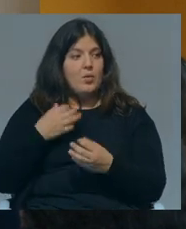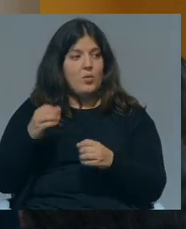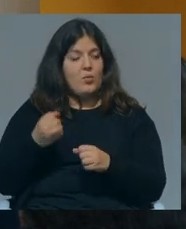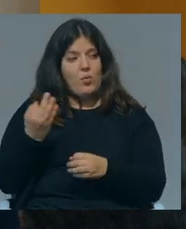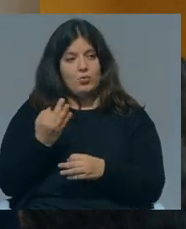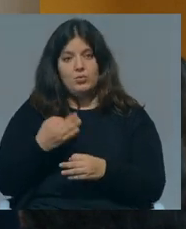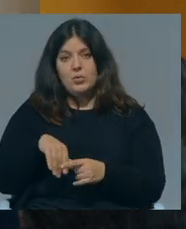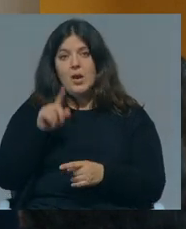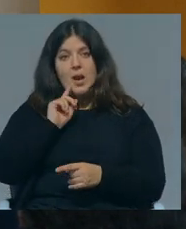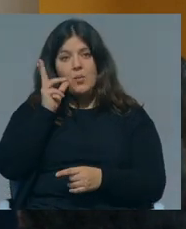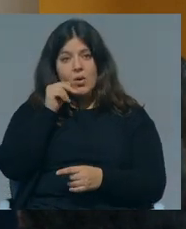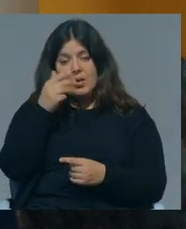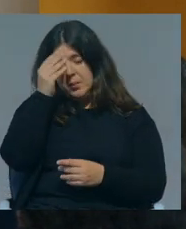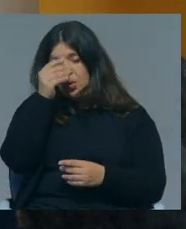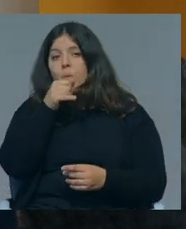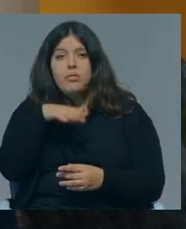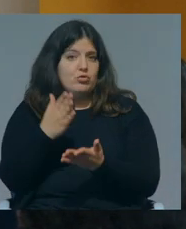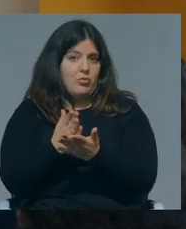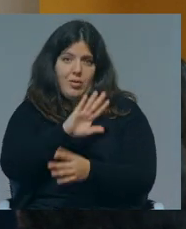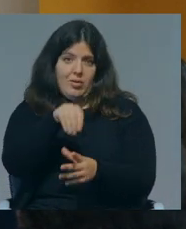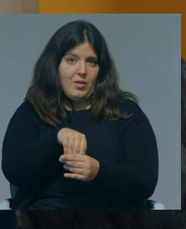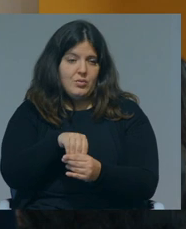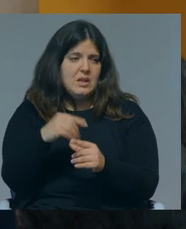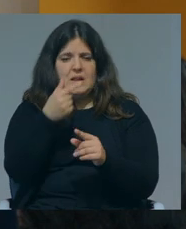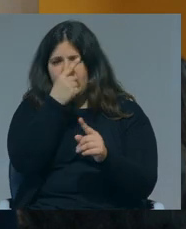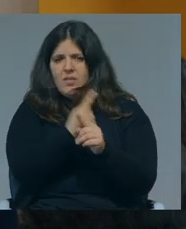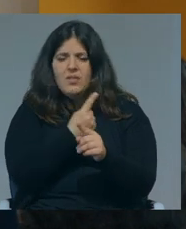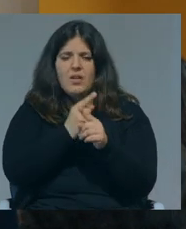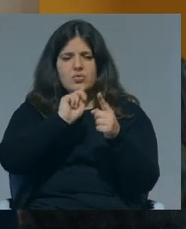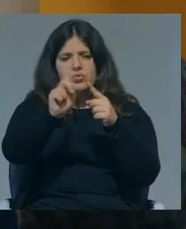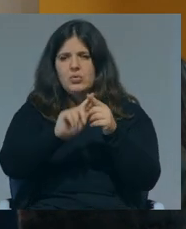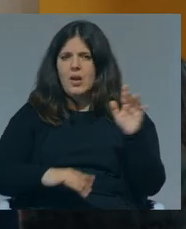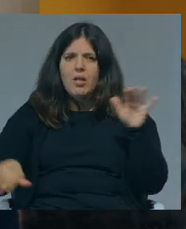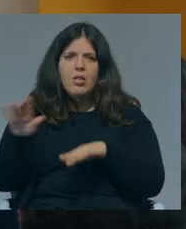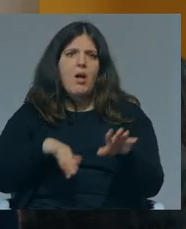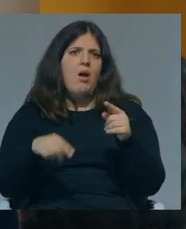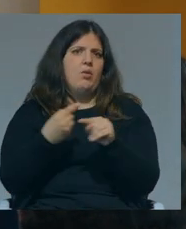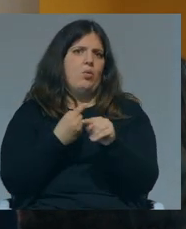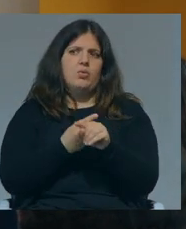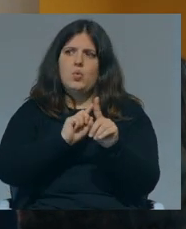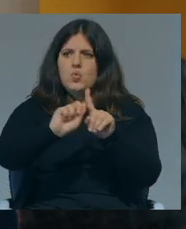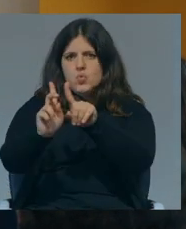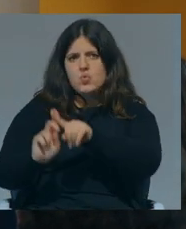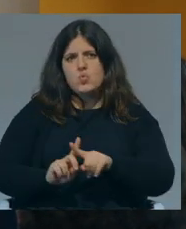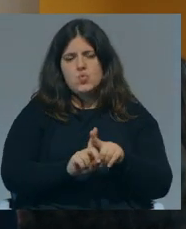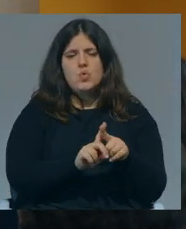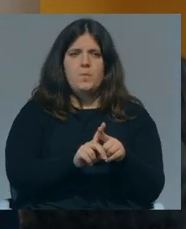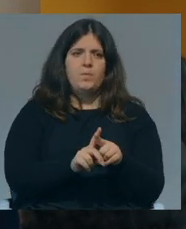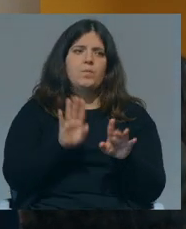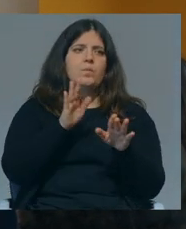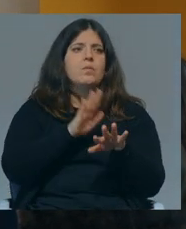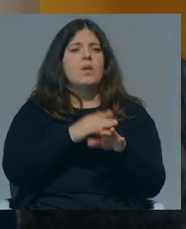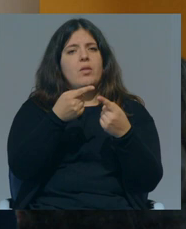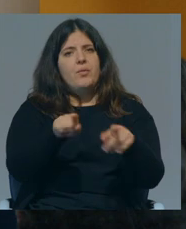A minha namorada aprendeu na escola e esse tipo de atividades aprendem a nadar, uma série de atividades que foi, além da